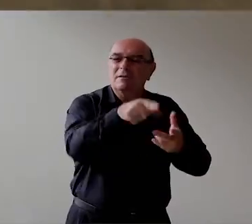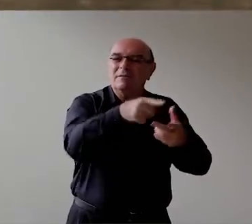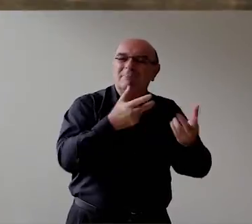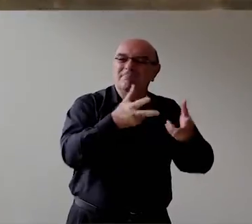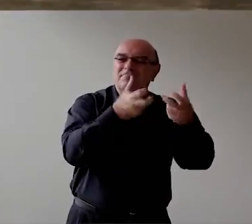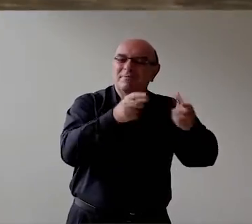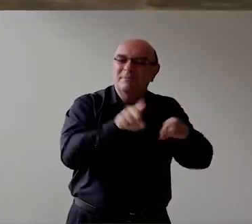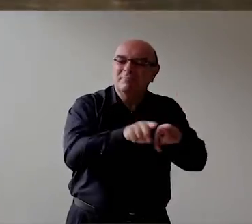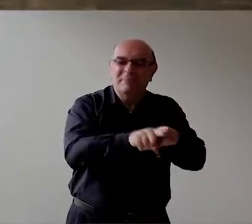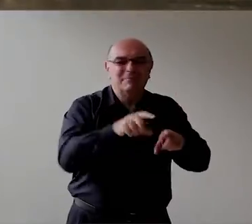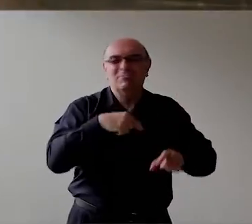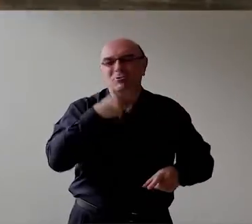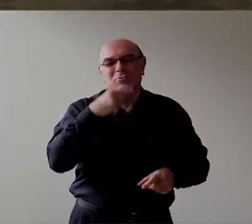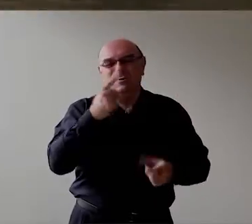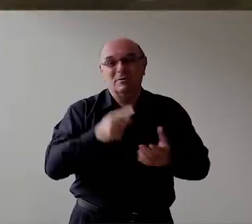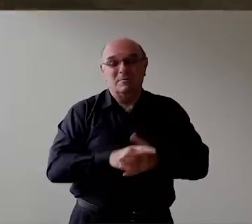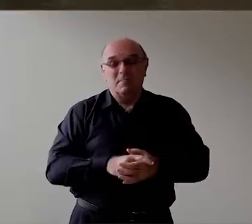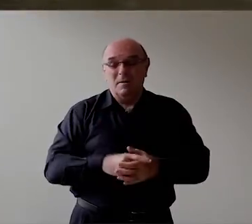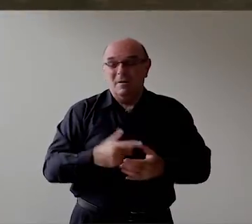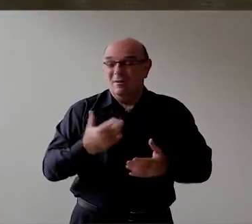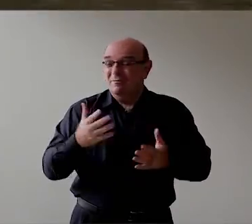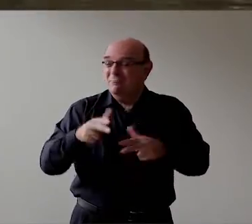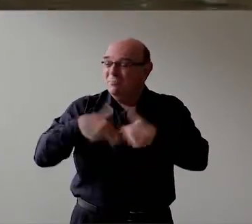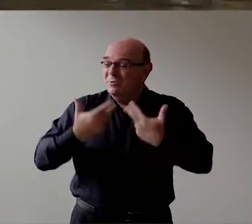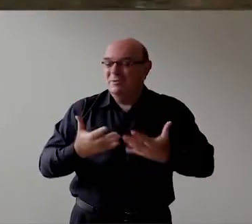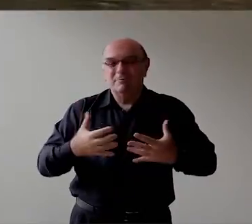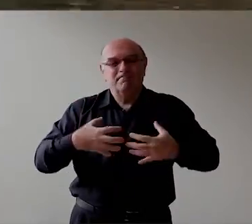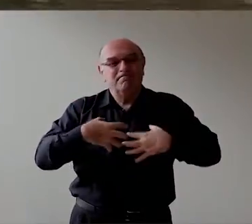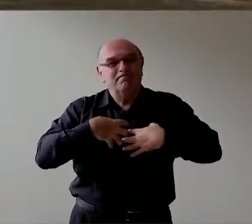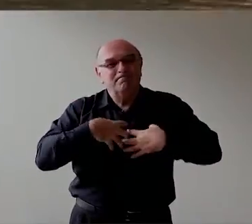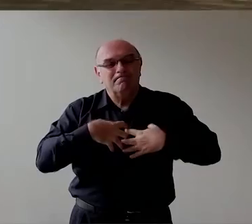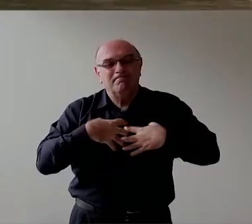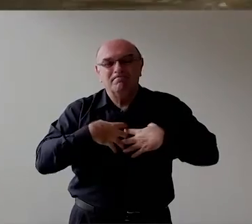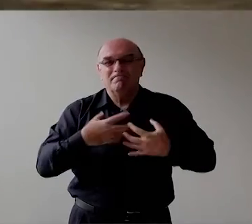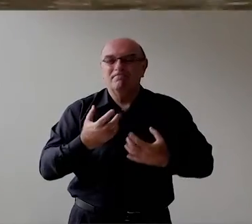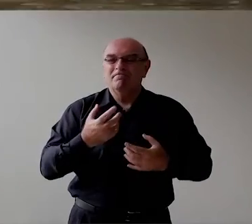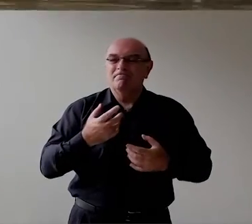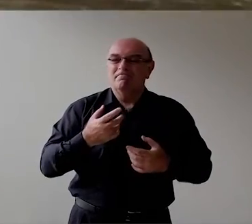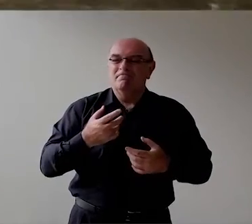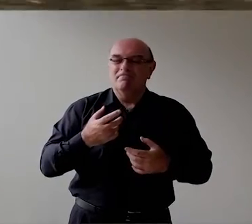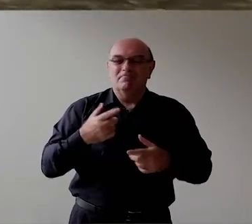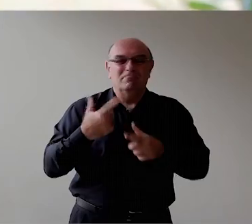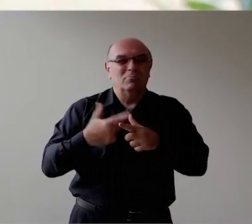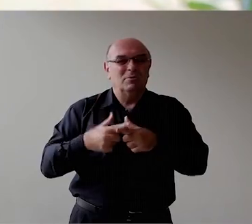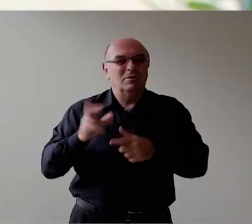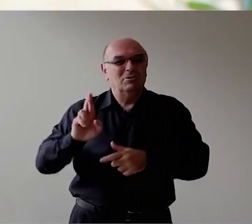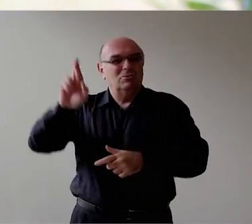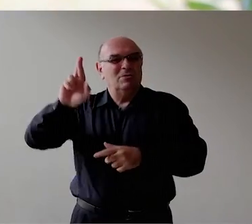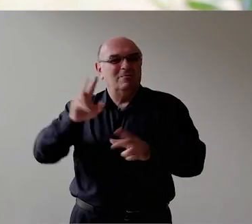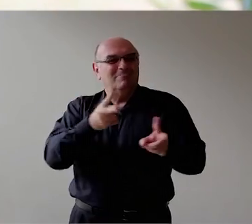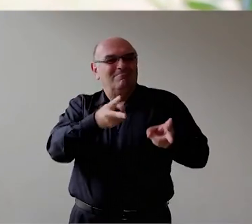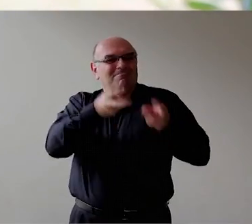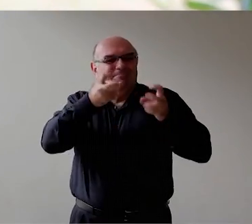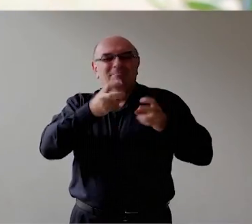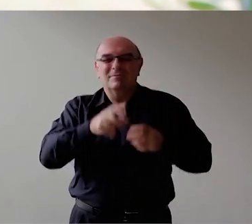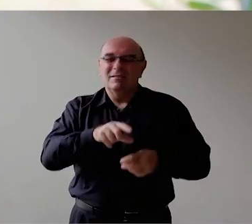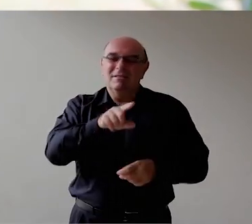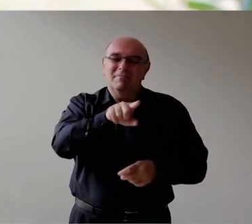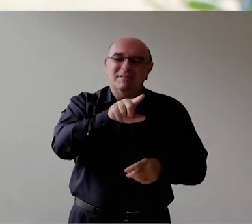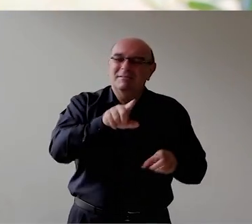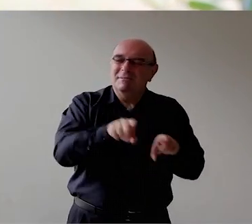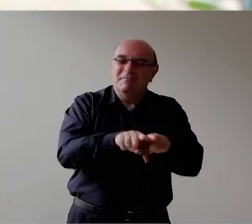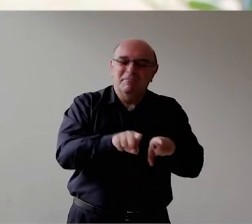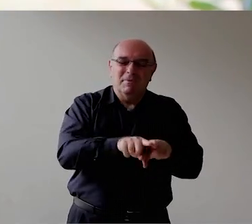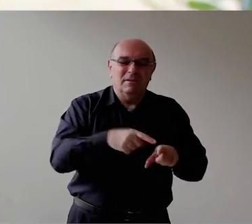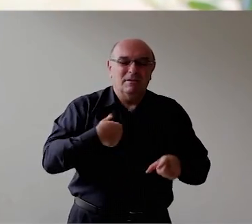E aí foi Isso Nos entristece A existência Hoje é um símbolo De De luta Vamos